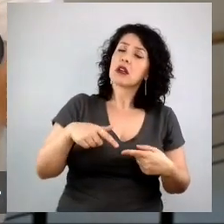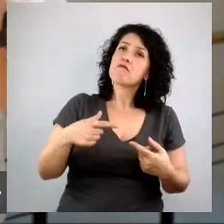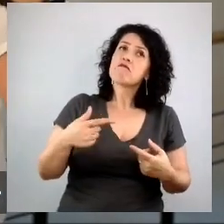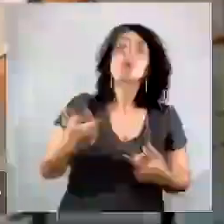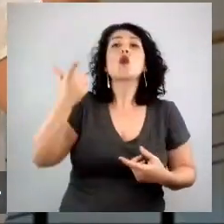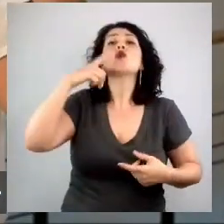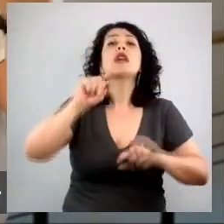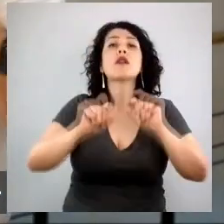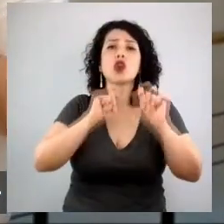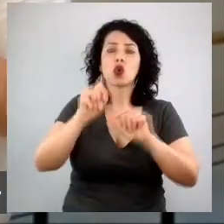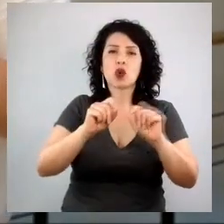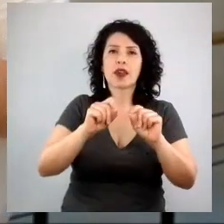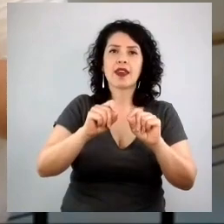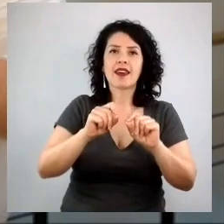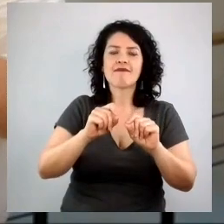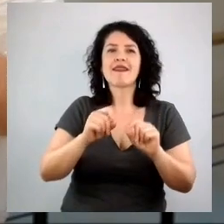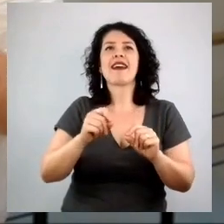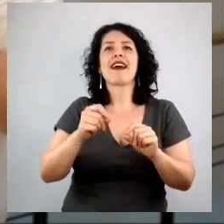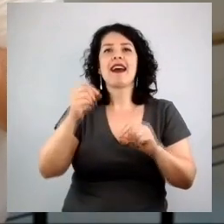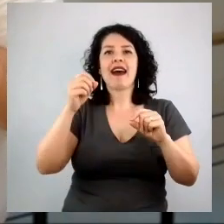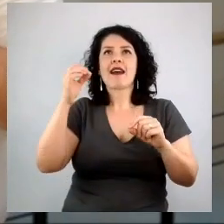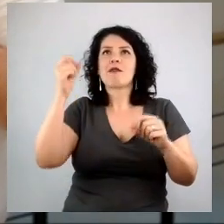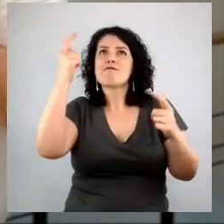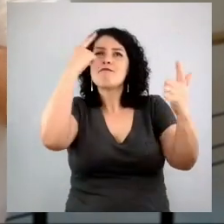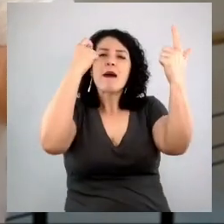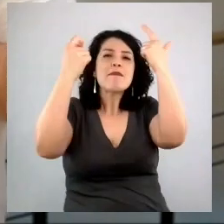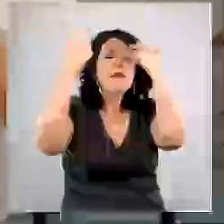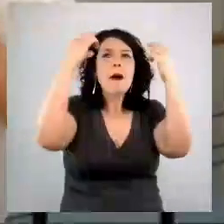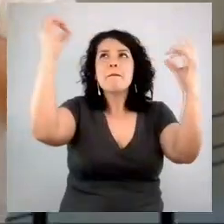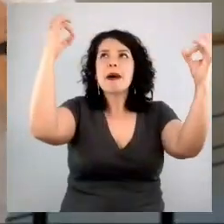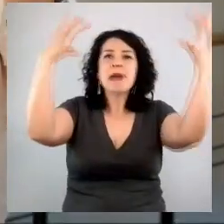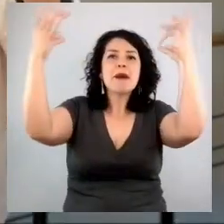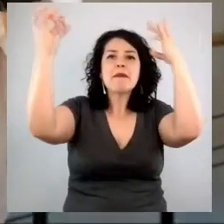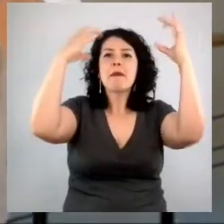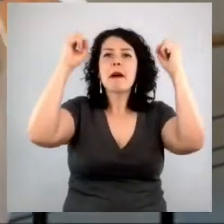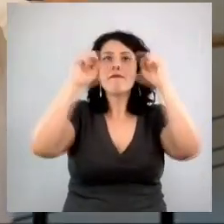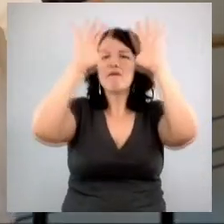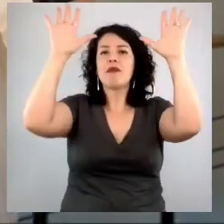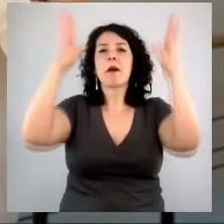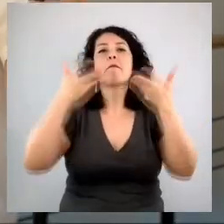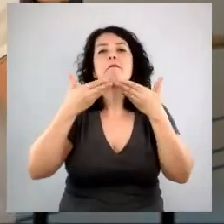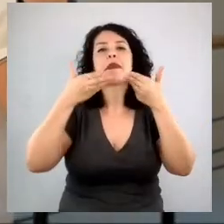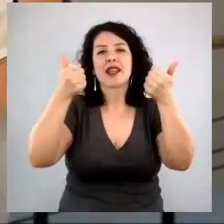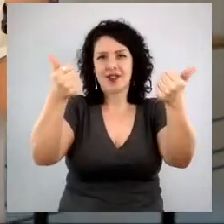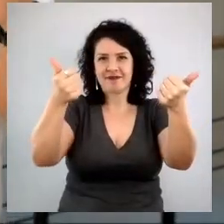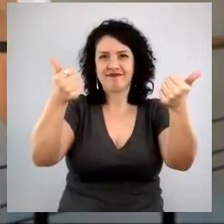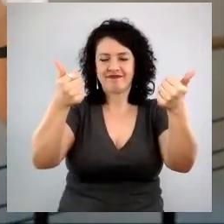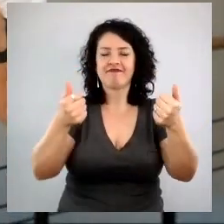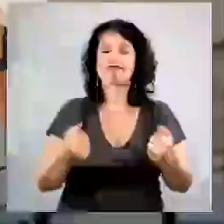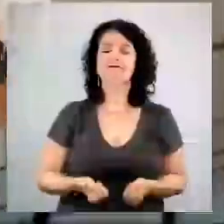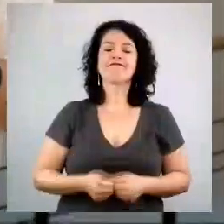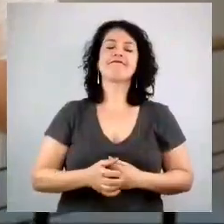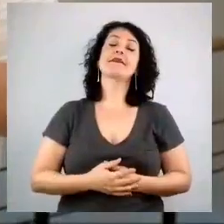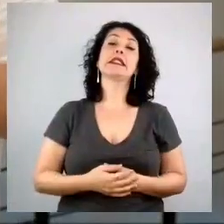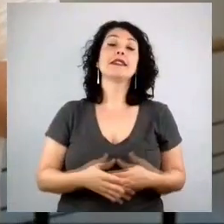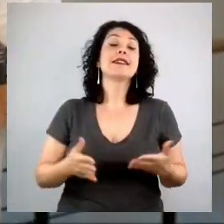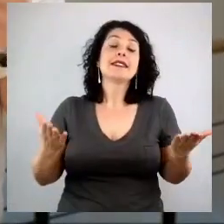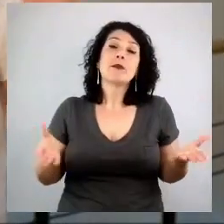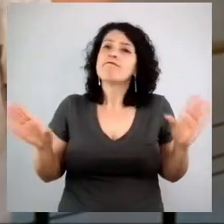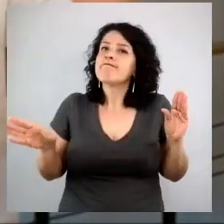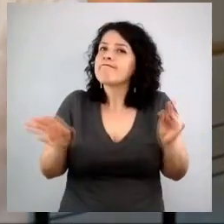para o que há de melhor por aí. Show? Enfim, então, essas são as dicas fundamentais.